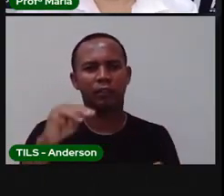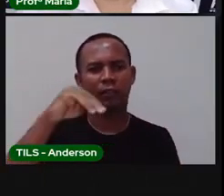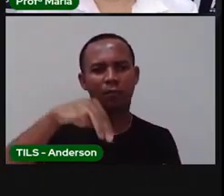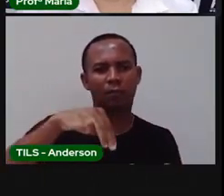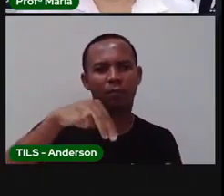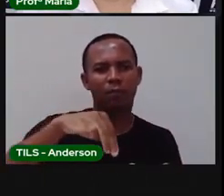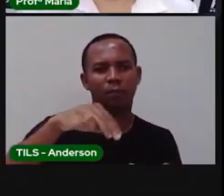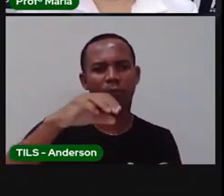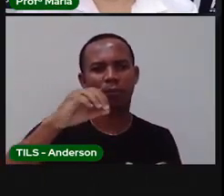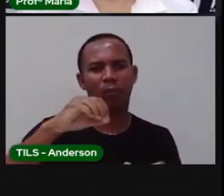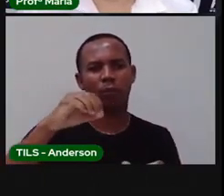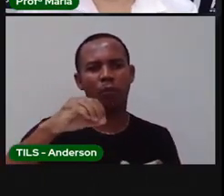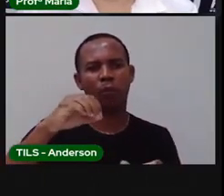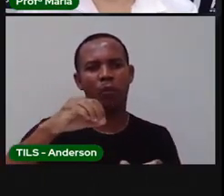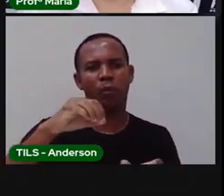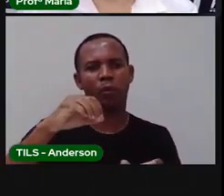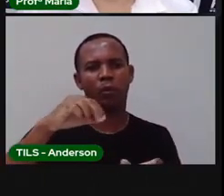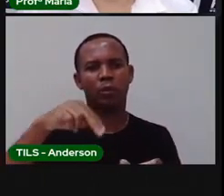De sílaba.